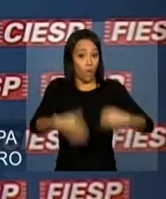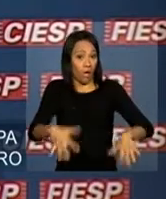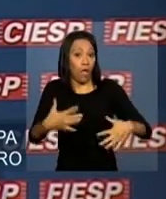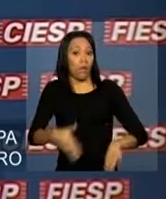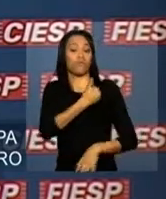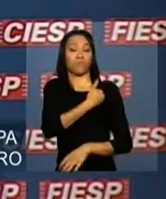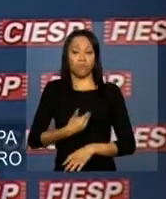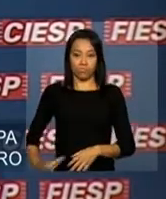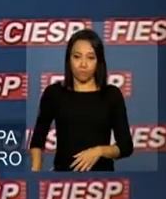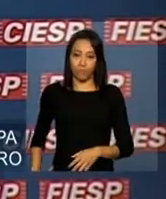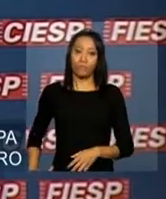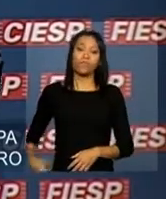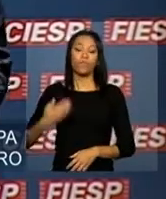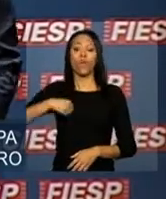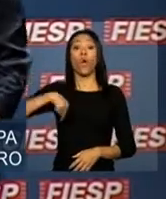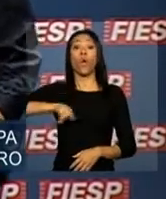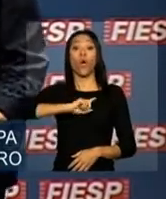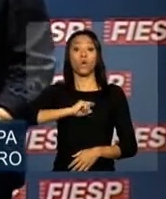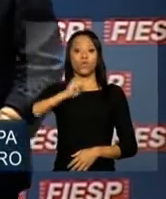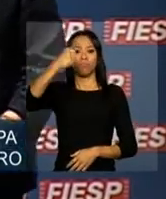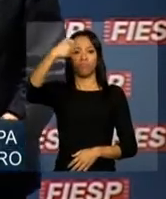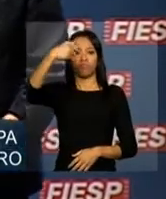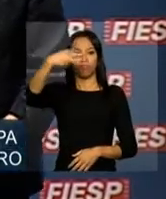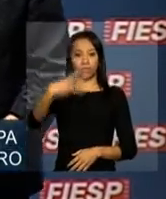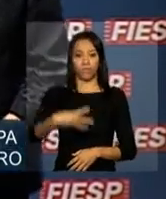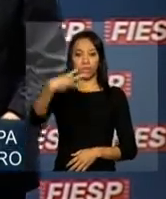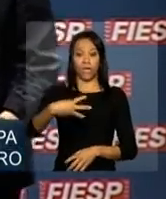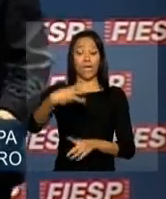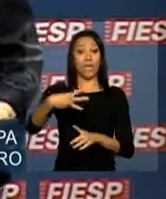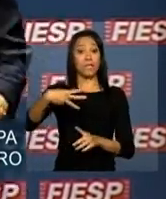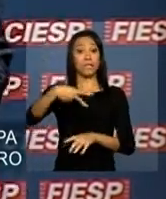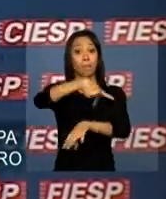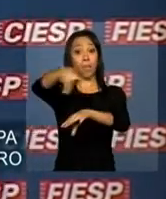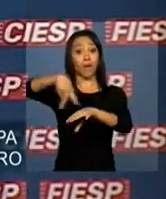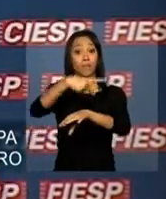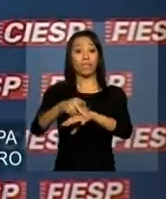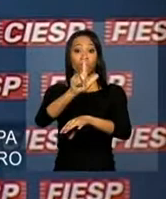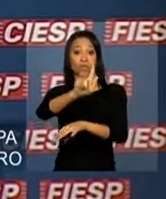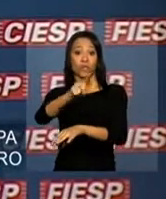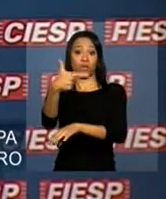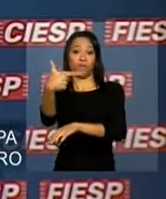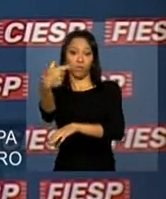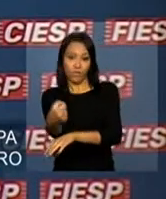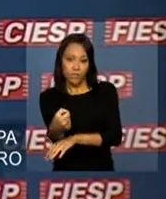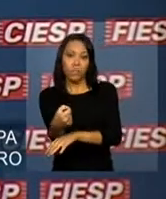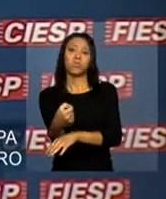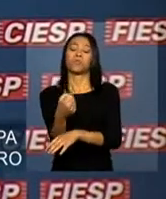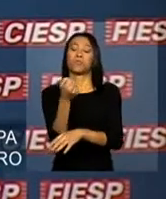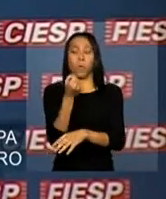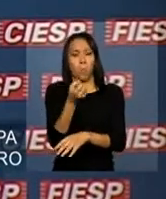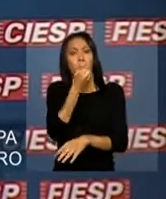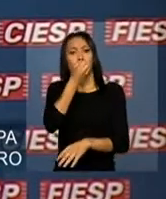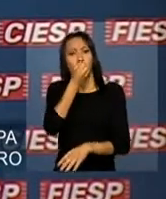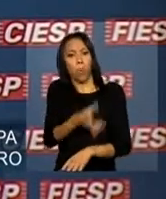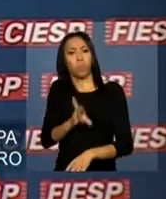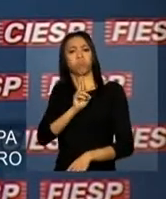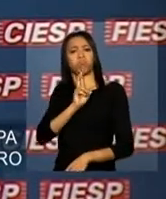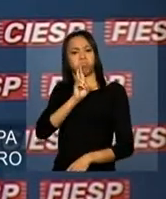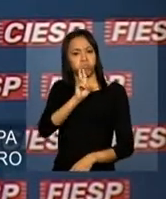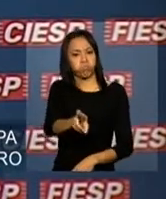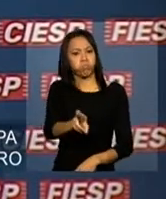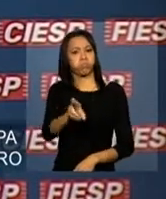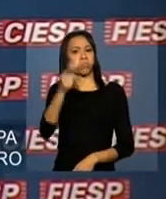aliás, entre os três países do G20, com resultados positivos em matéria de